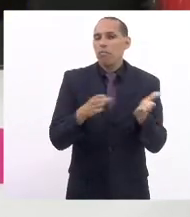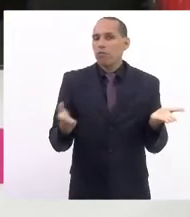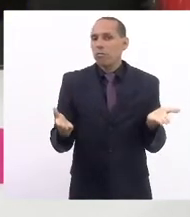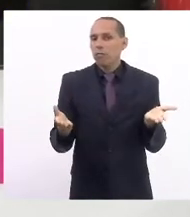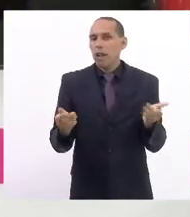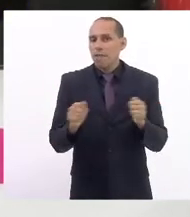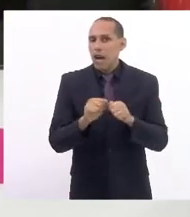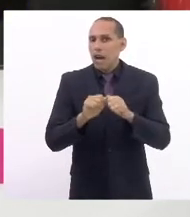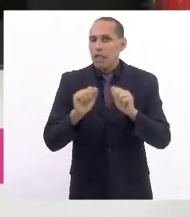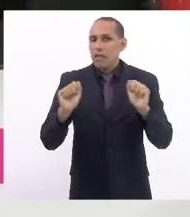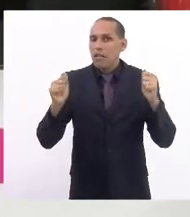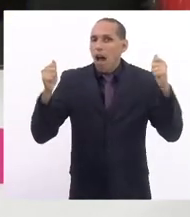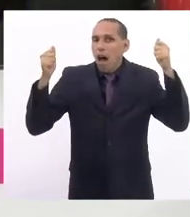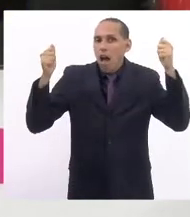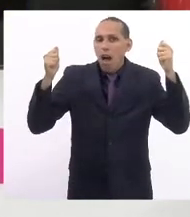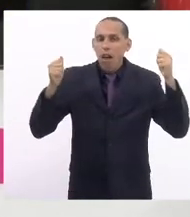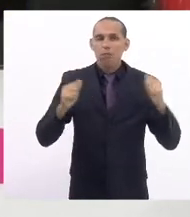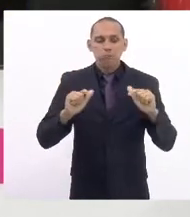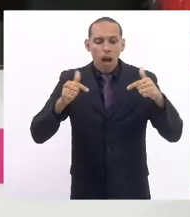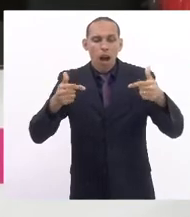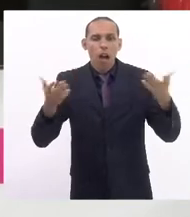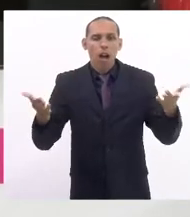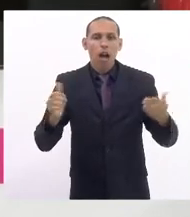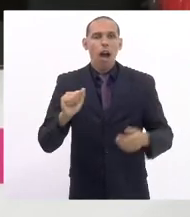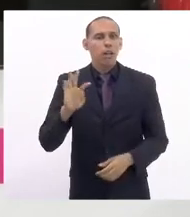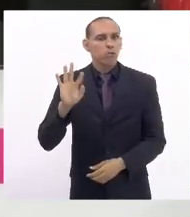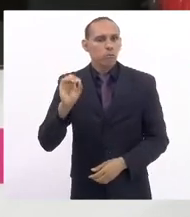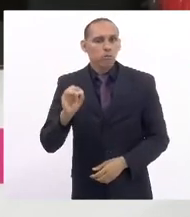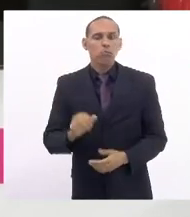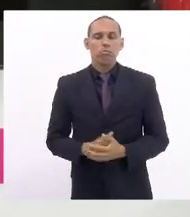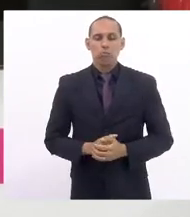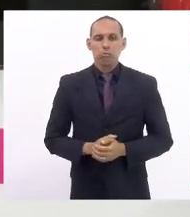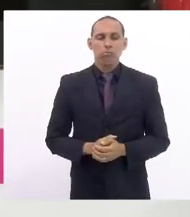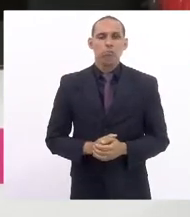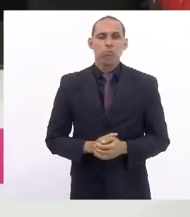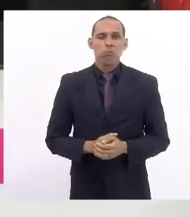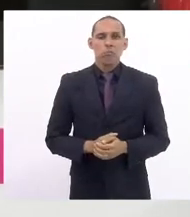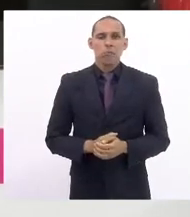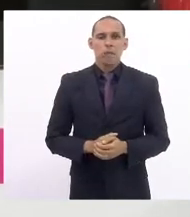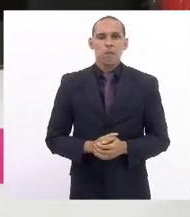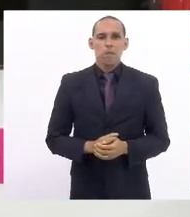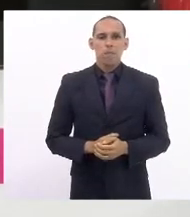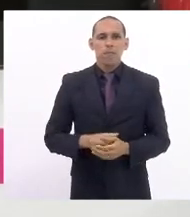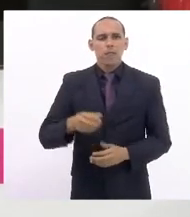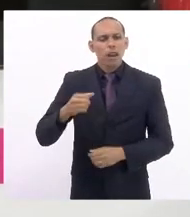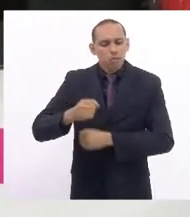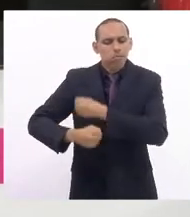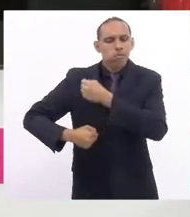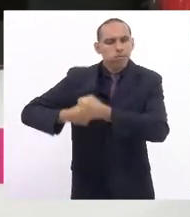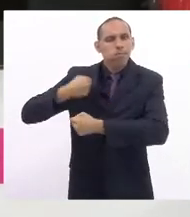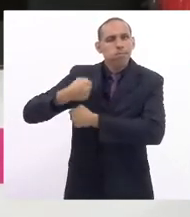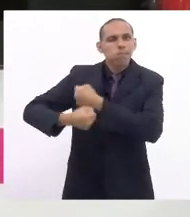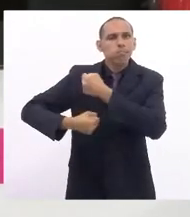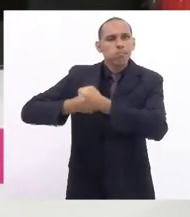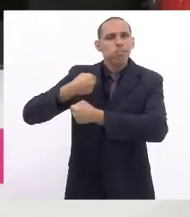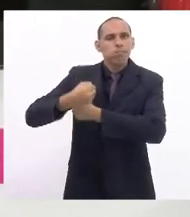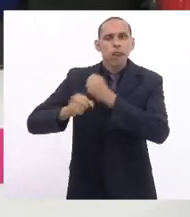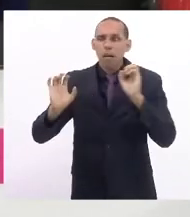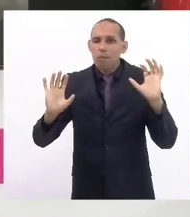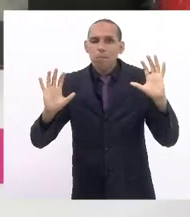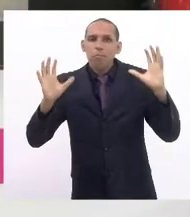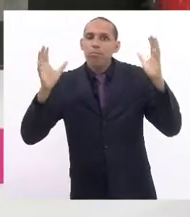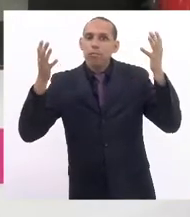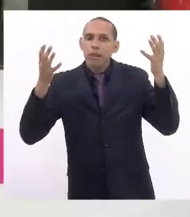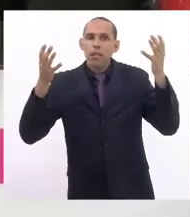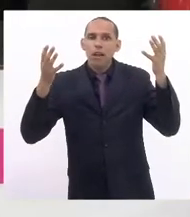que seja feito o ato não é nem manifestação é um ato que todo ano é feito em comemoração